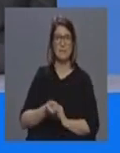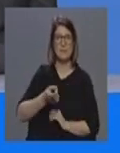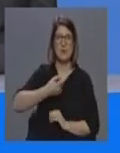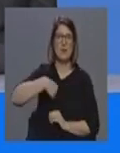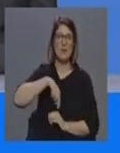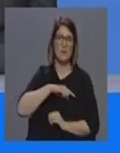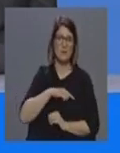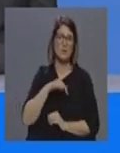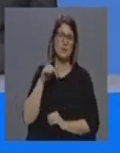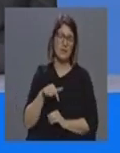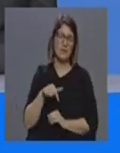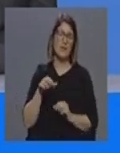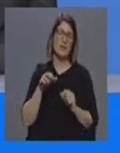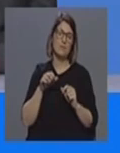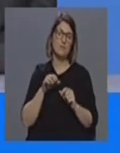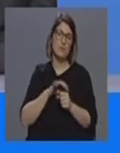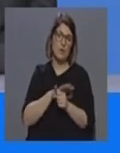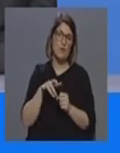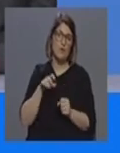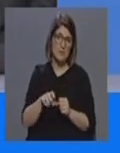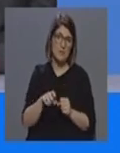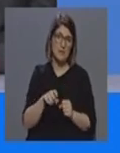surto de Covid-19